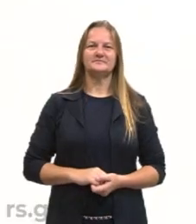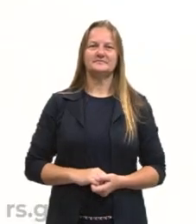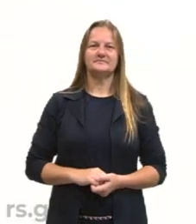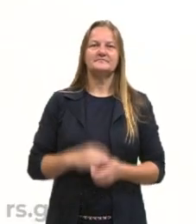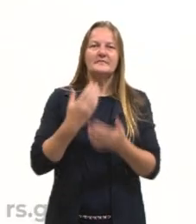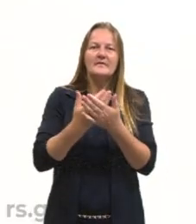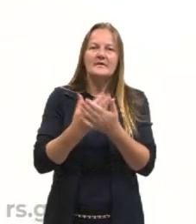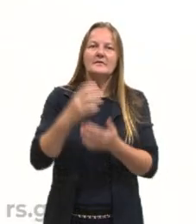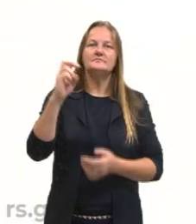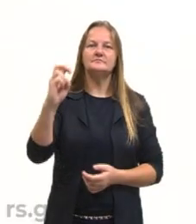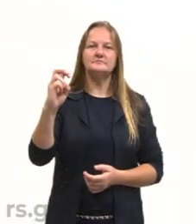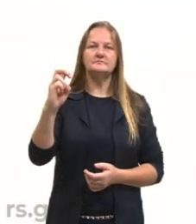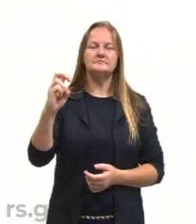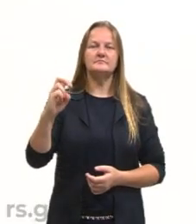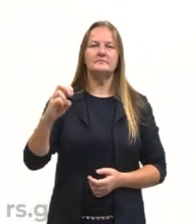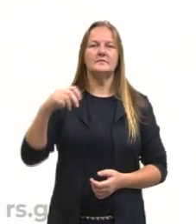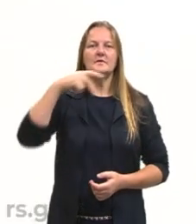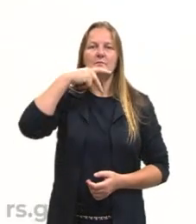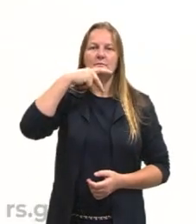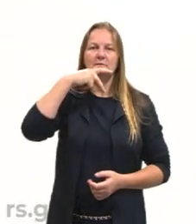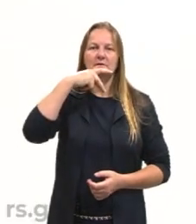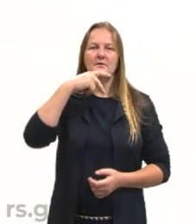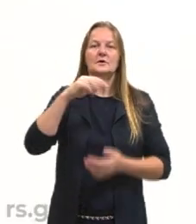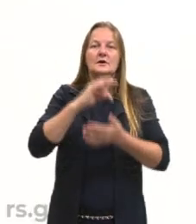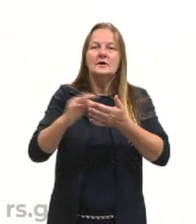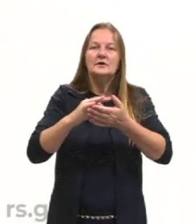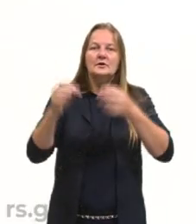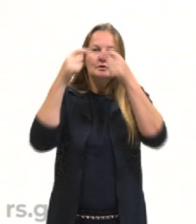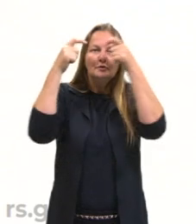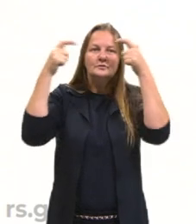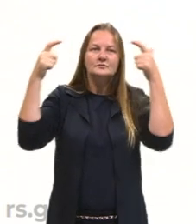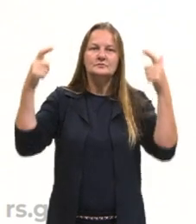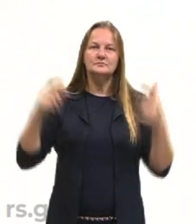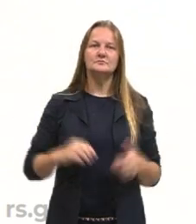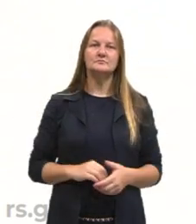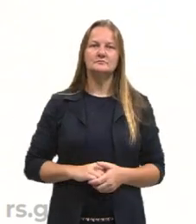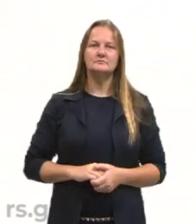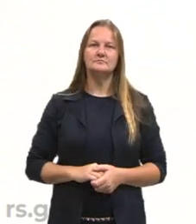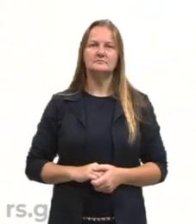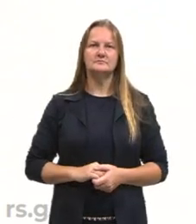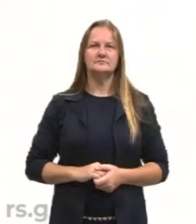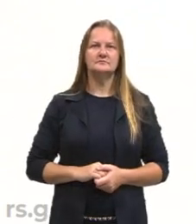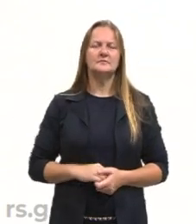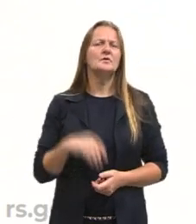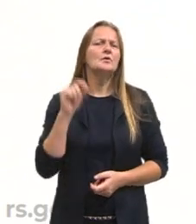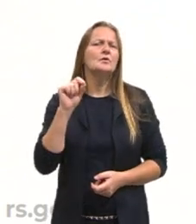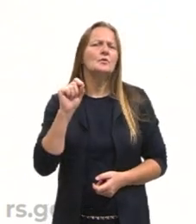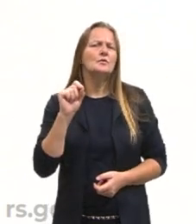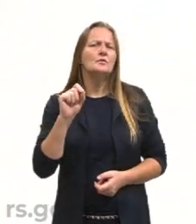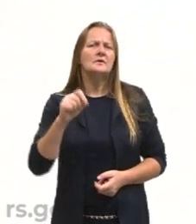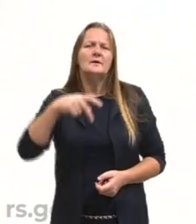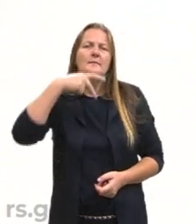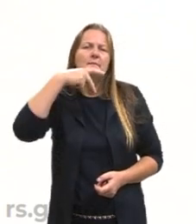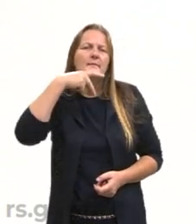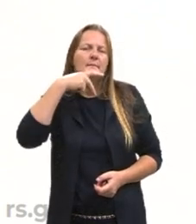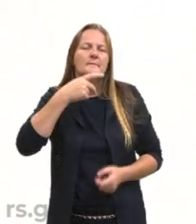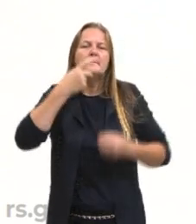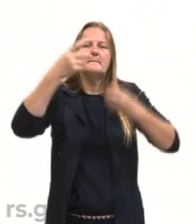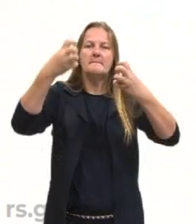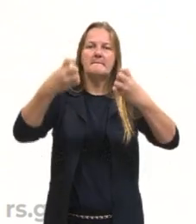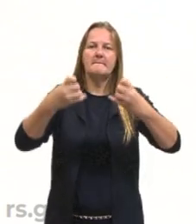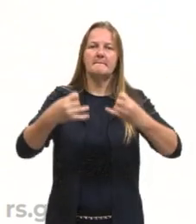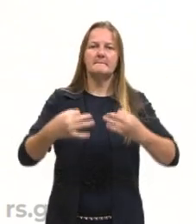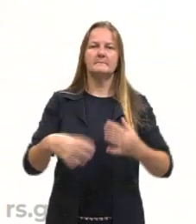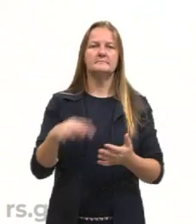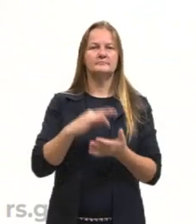Aula 5, Platão e a Teoria do Conhecimento. O que que nosso amigo Platão vai falar sobre